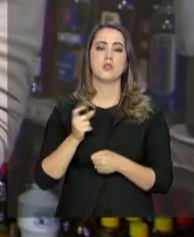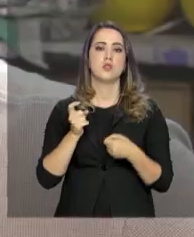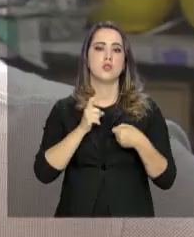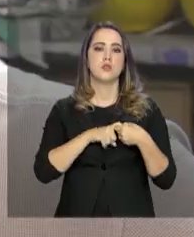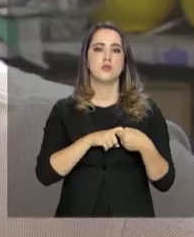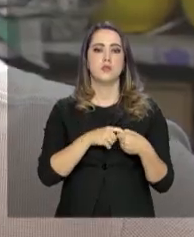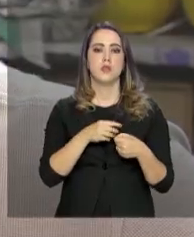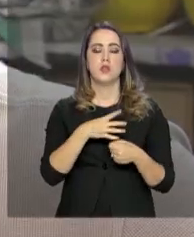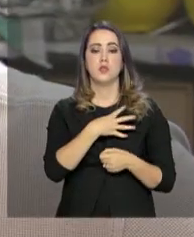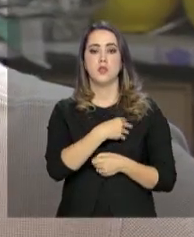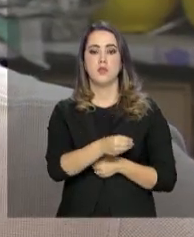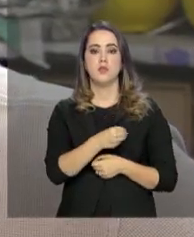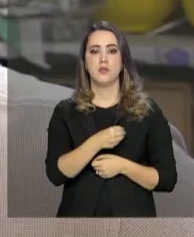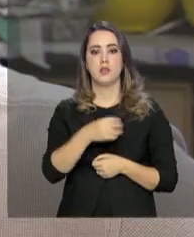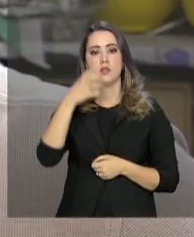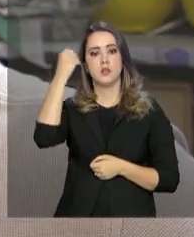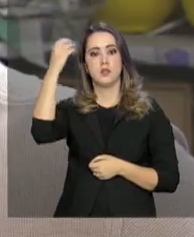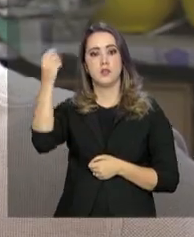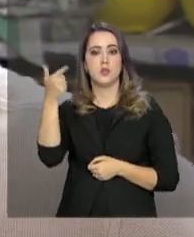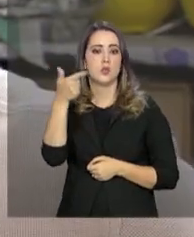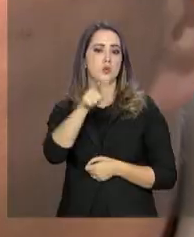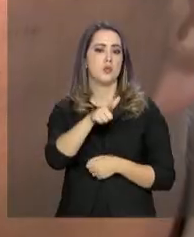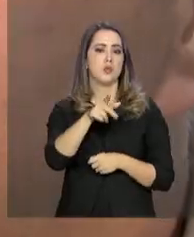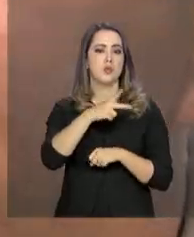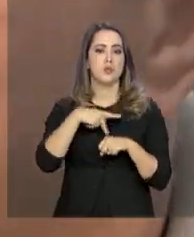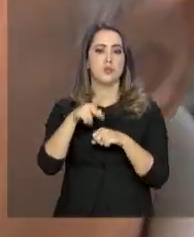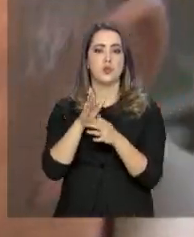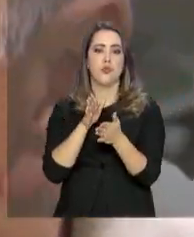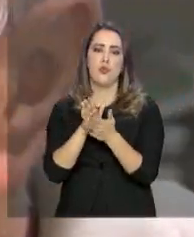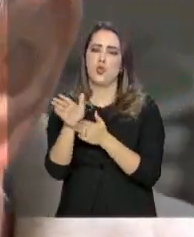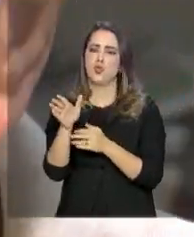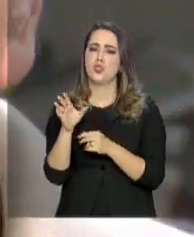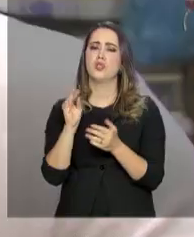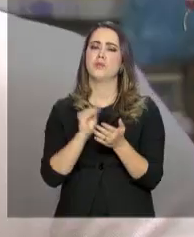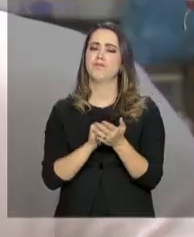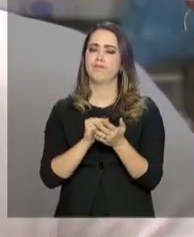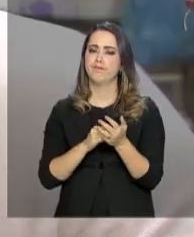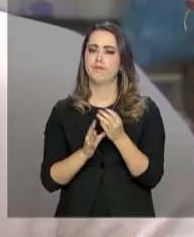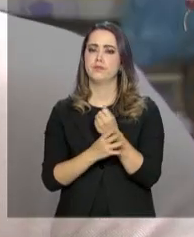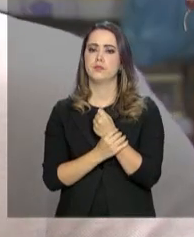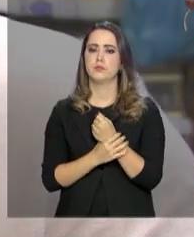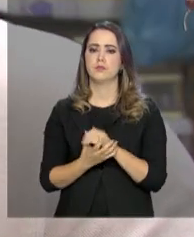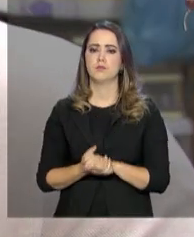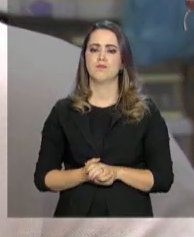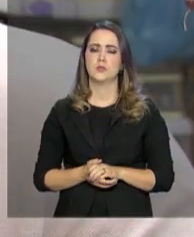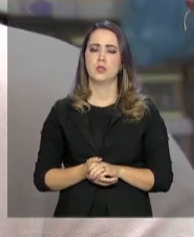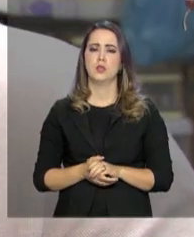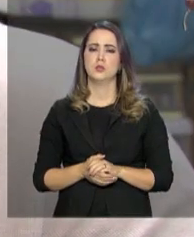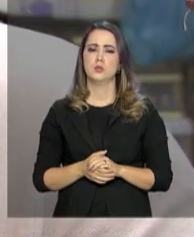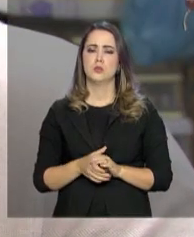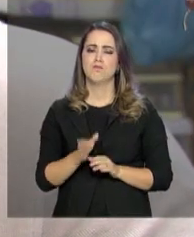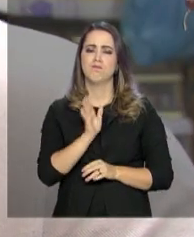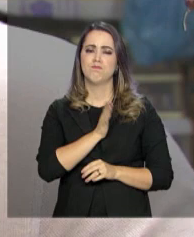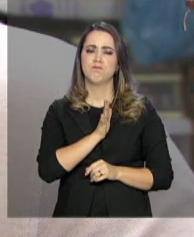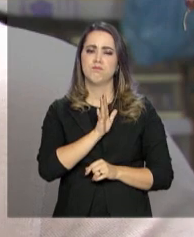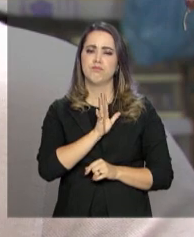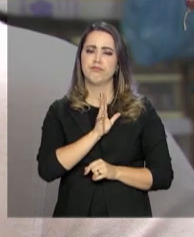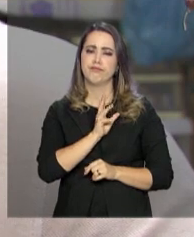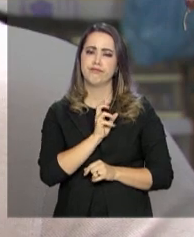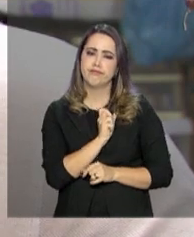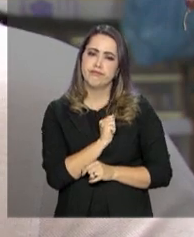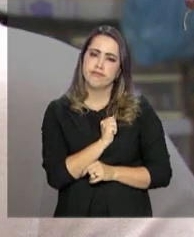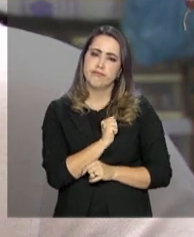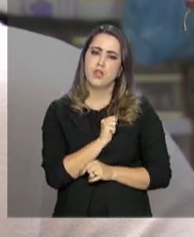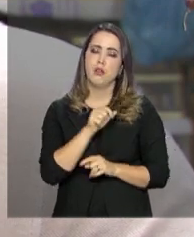filha que deixou a cidade para morar em outro país, fugindo da insegurança. Corta o coração porque a gente, principalmente